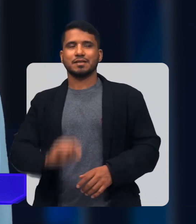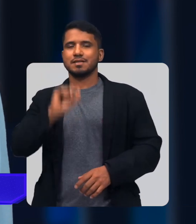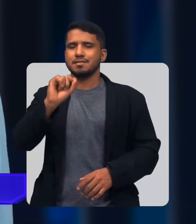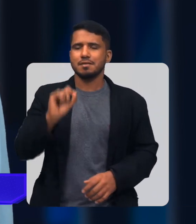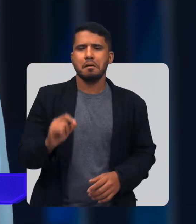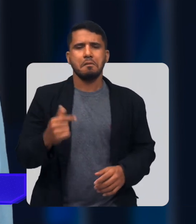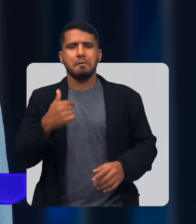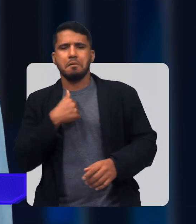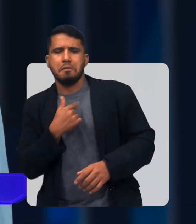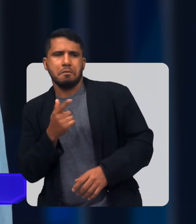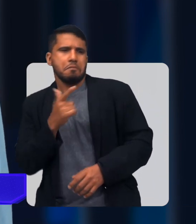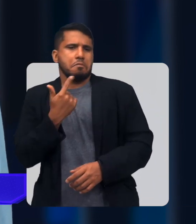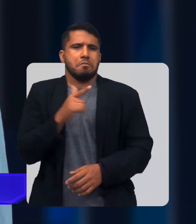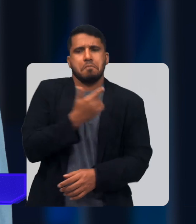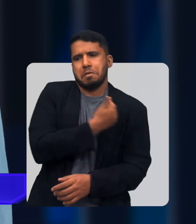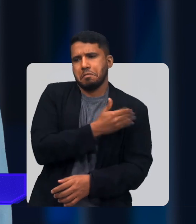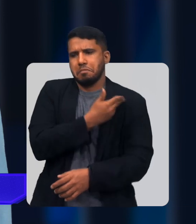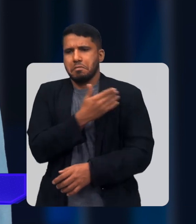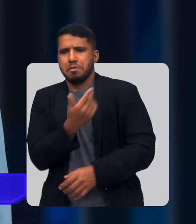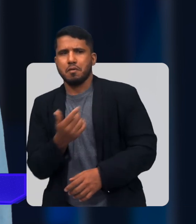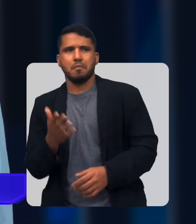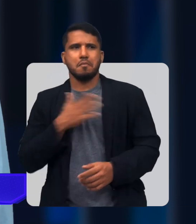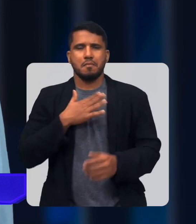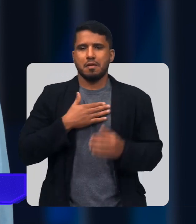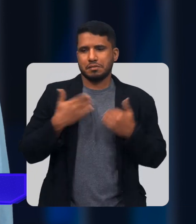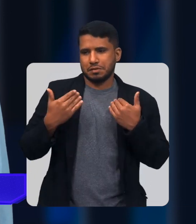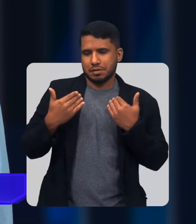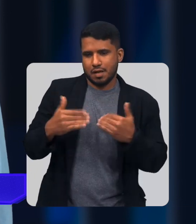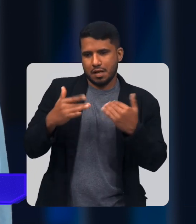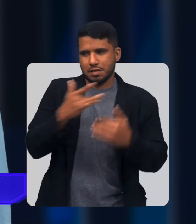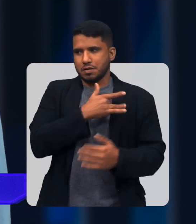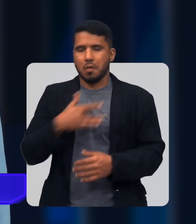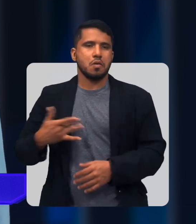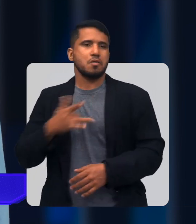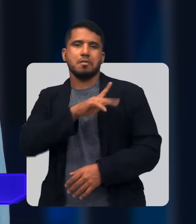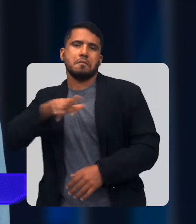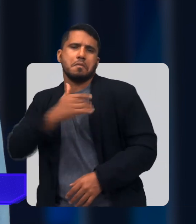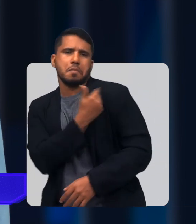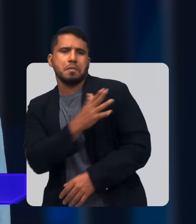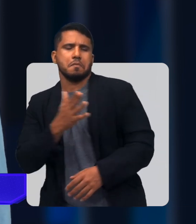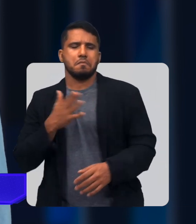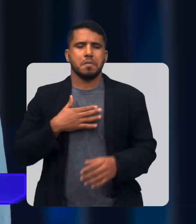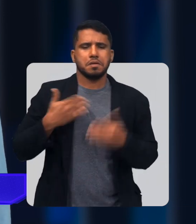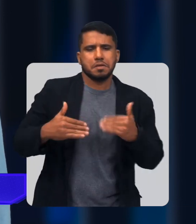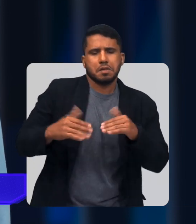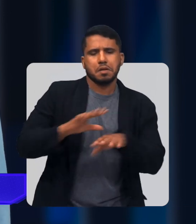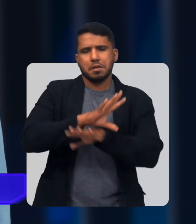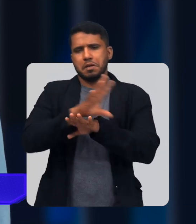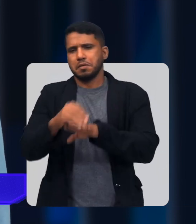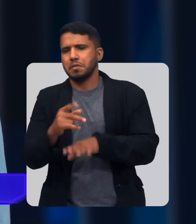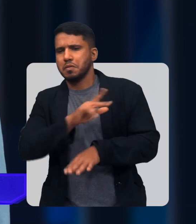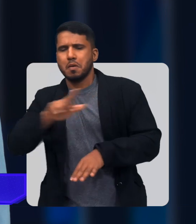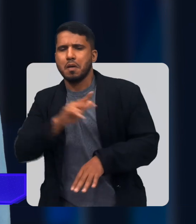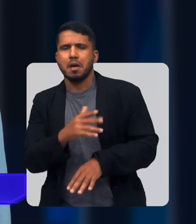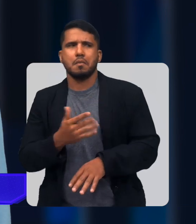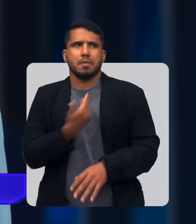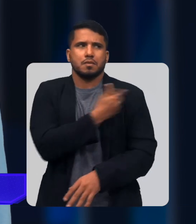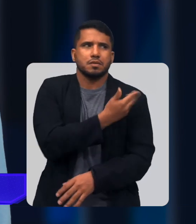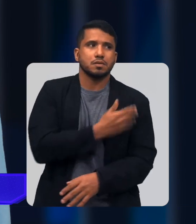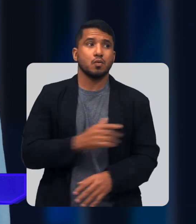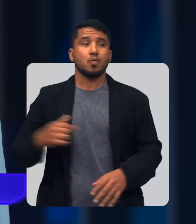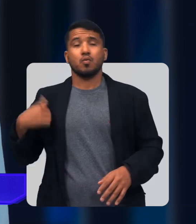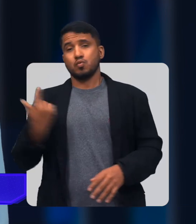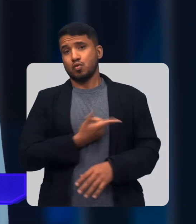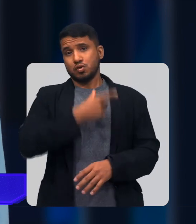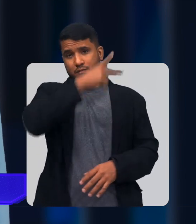Ah, eu não sou preconceituoso O meu secretário de saúde Não é preconceituoso O meu secretário de educação Não é preconceituoso O